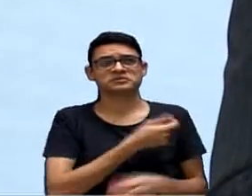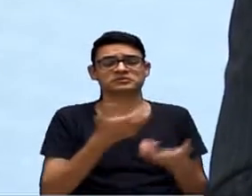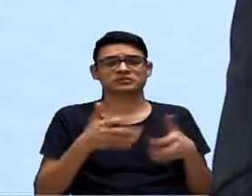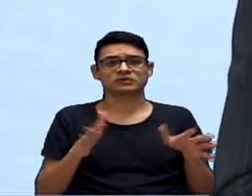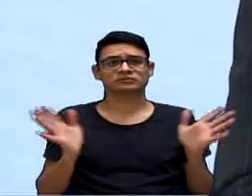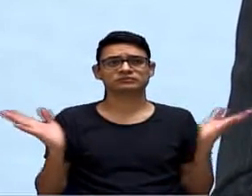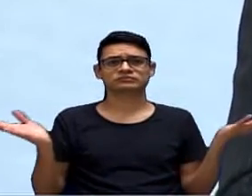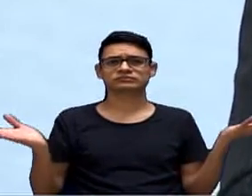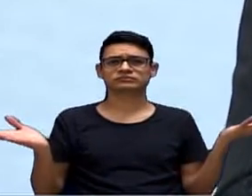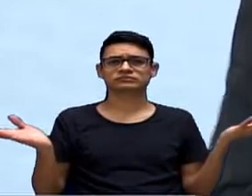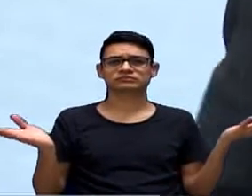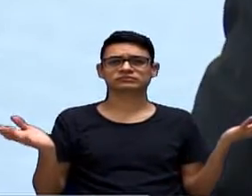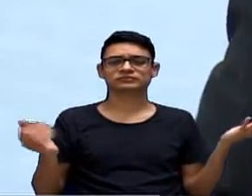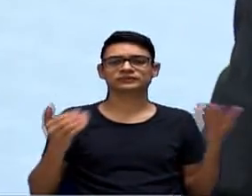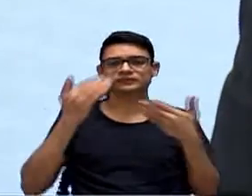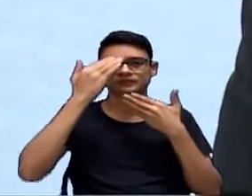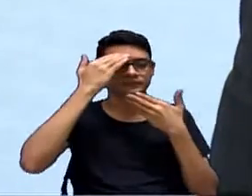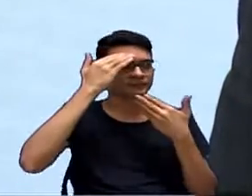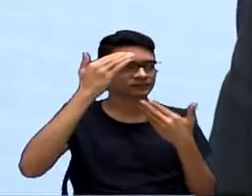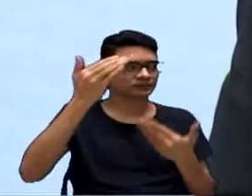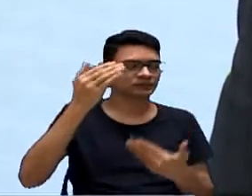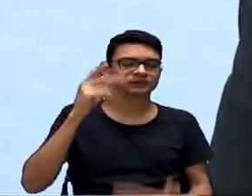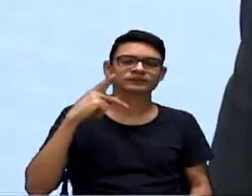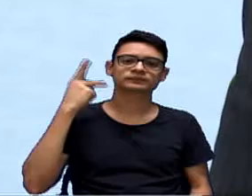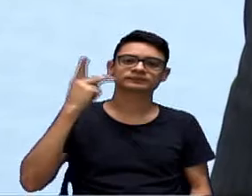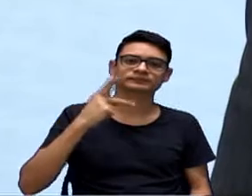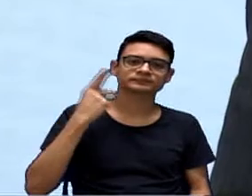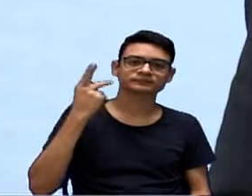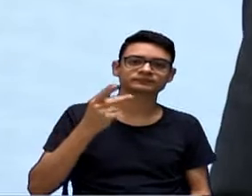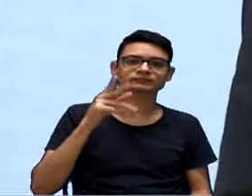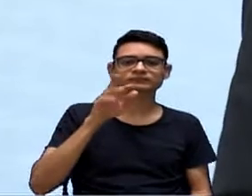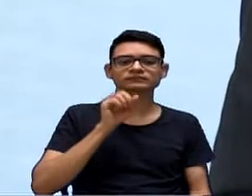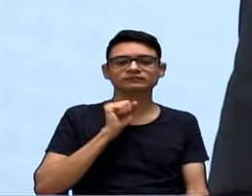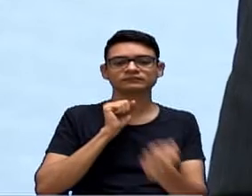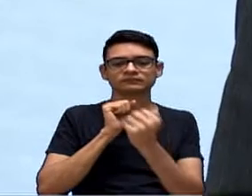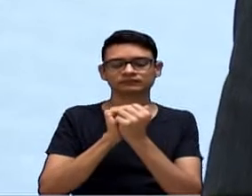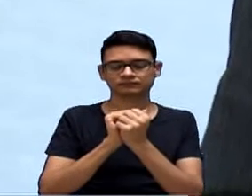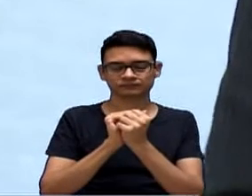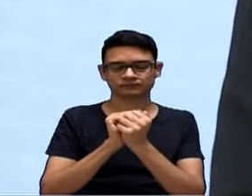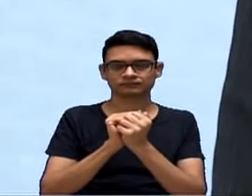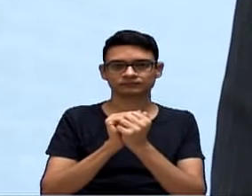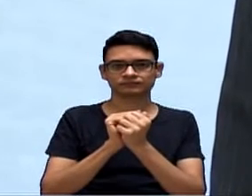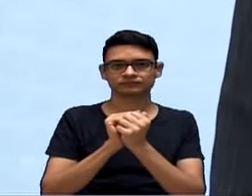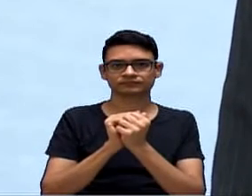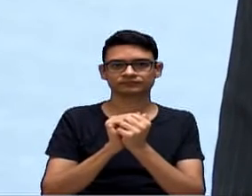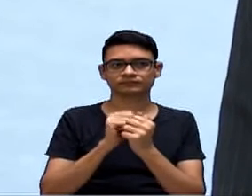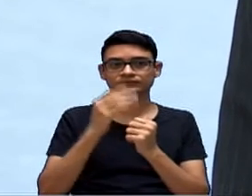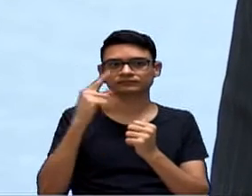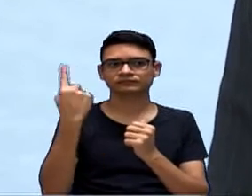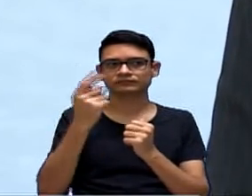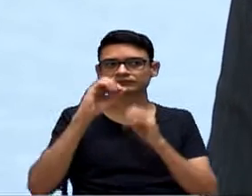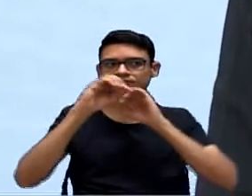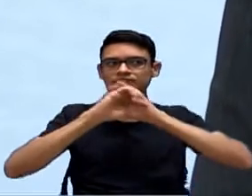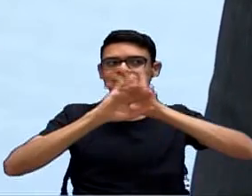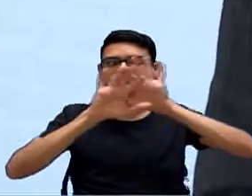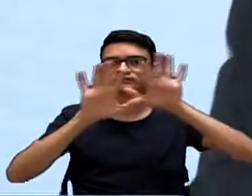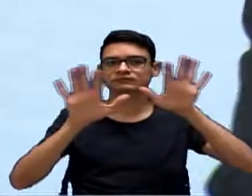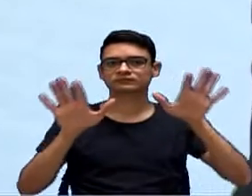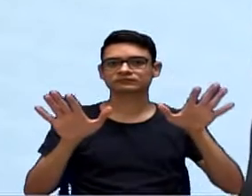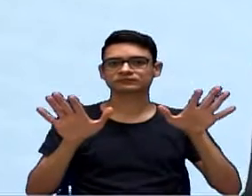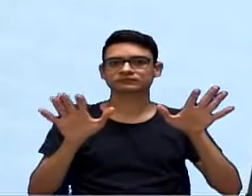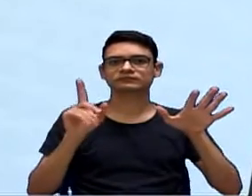Vereadora, obrigada pela parte, pela contribuição. No nosso entendimento, a